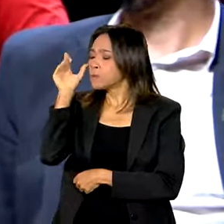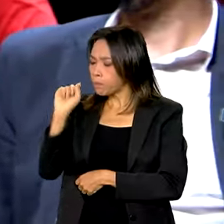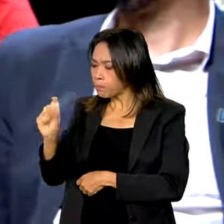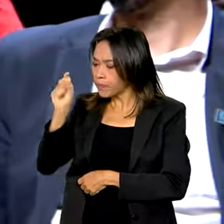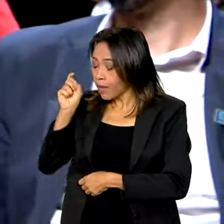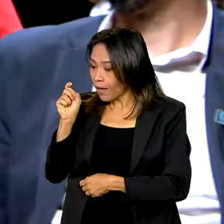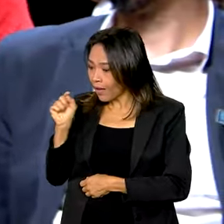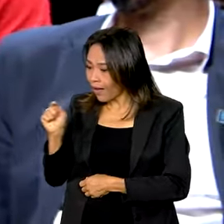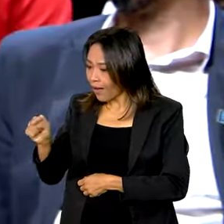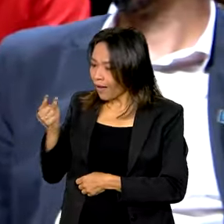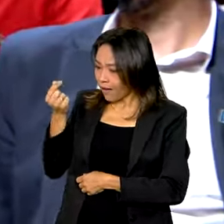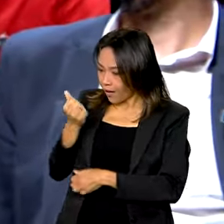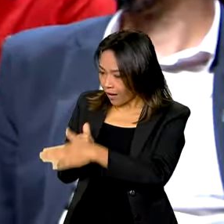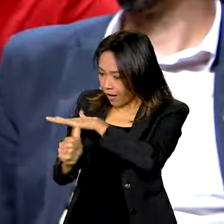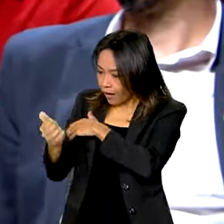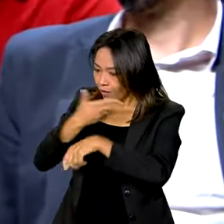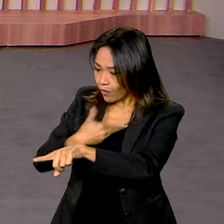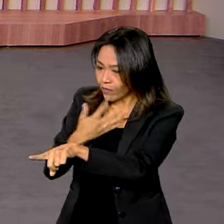federal está investindo.